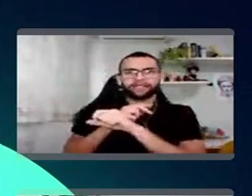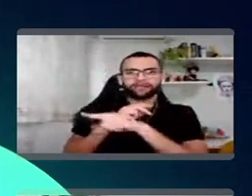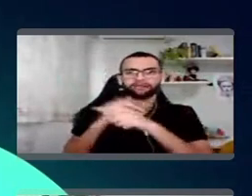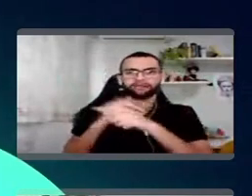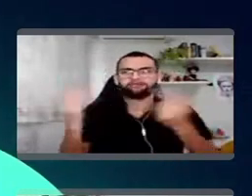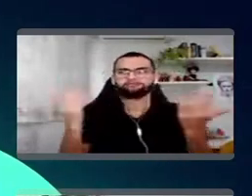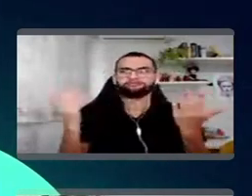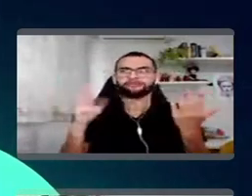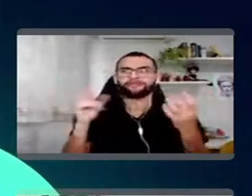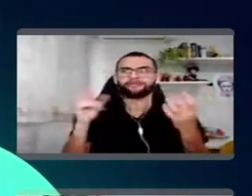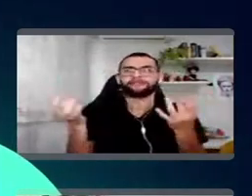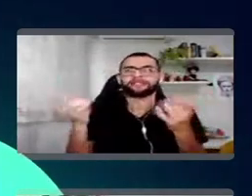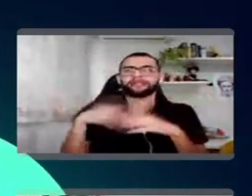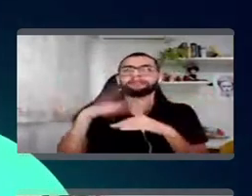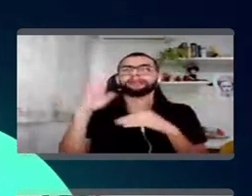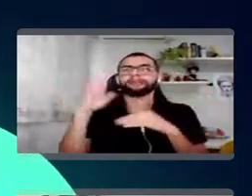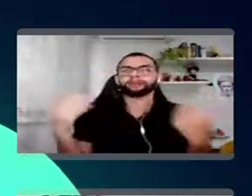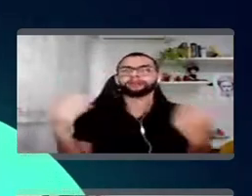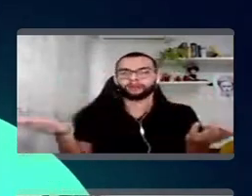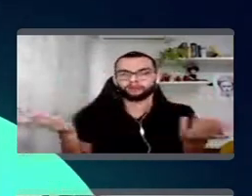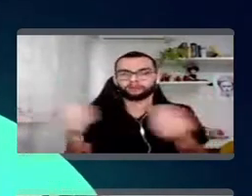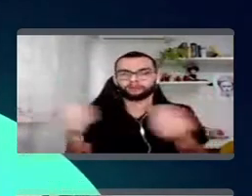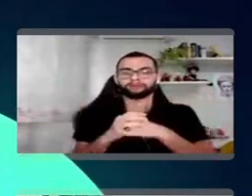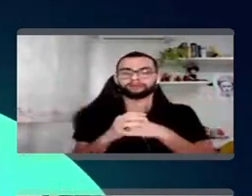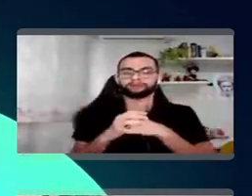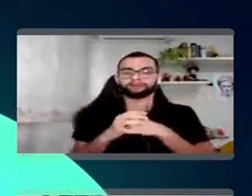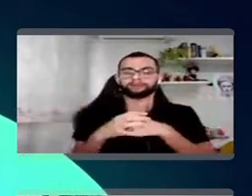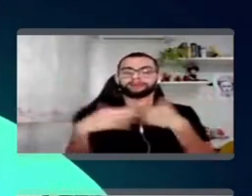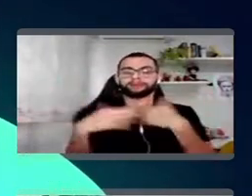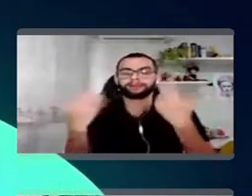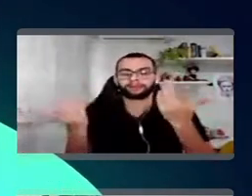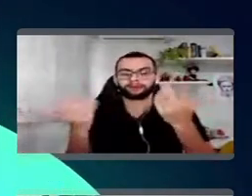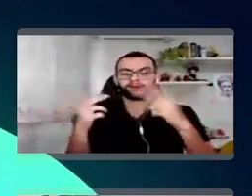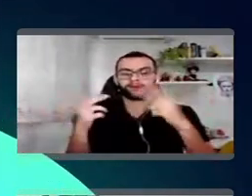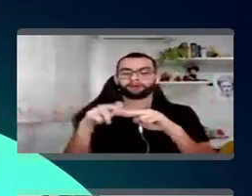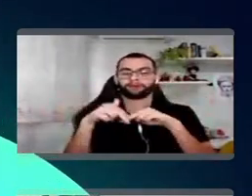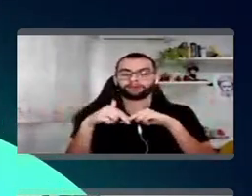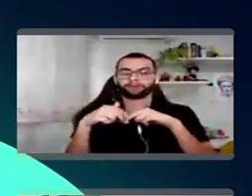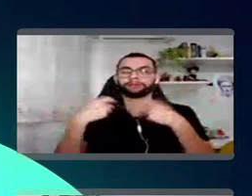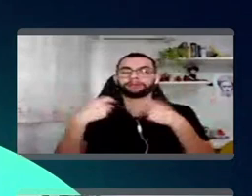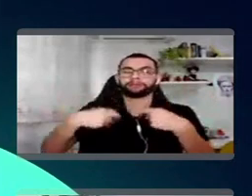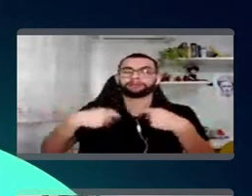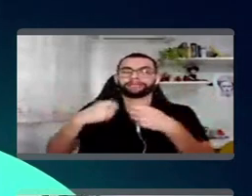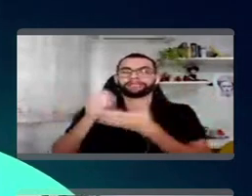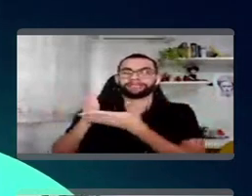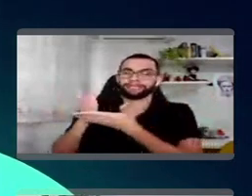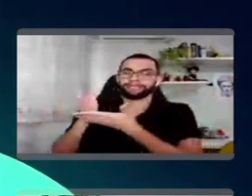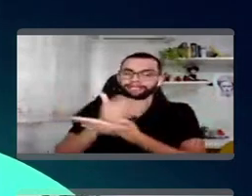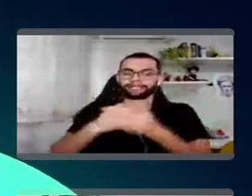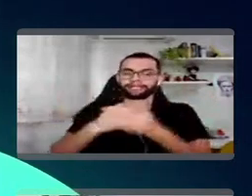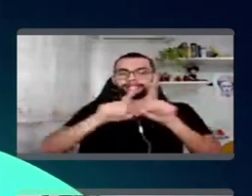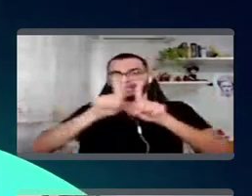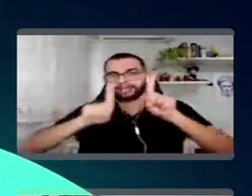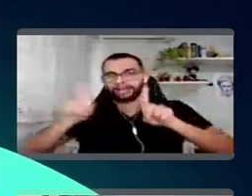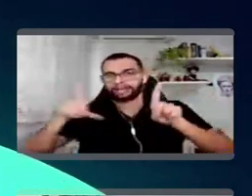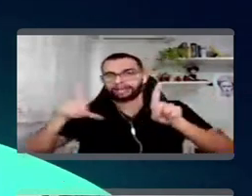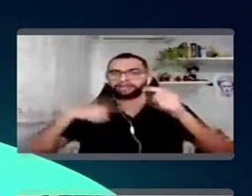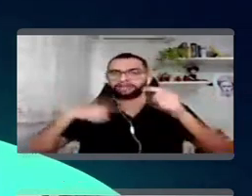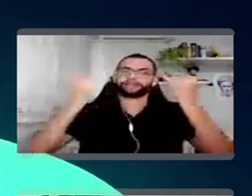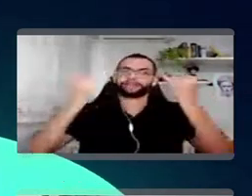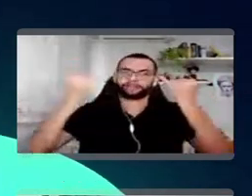Qual é o botão que vai vender mais? A gente precisa fazer um teste AB, né? E aí, para isso, você precisa ter dados, você precisa ter informações, você precisa